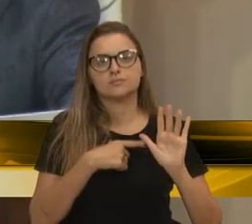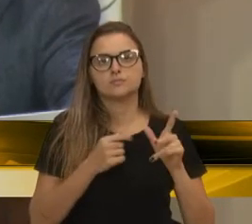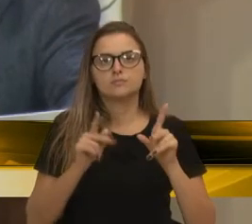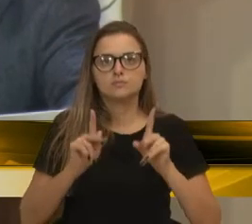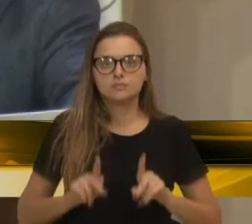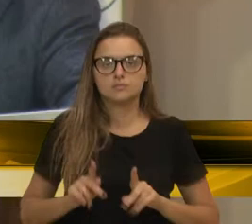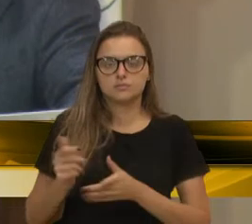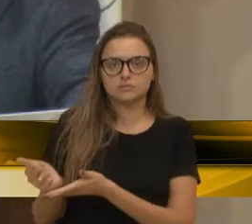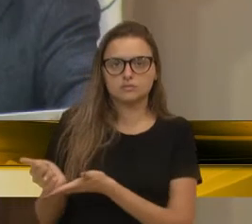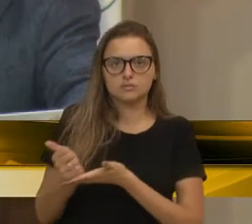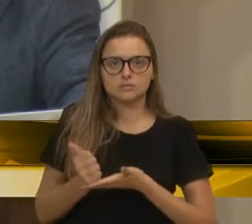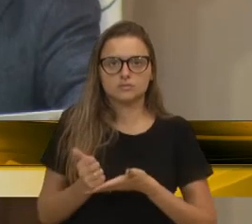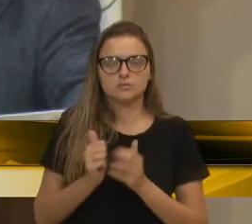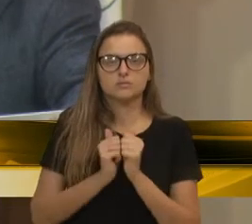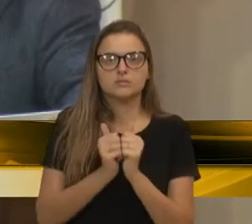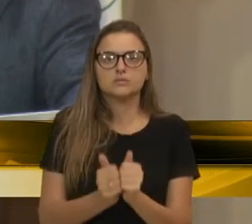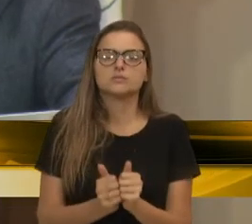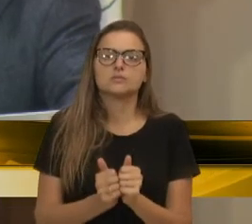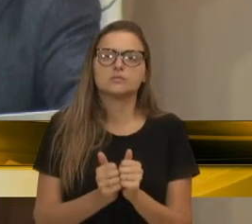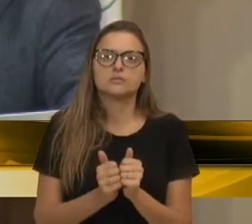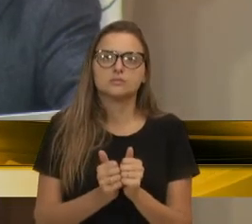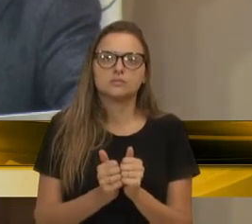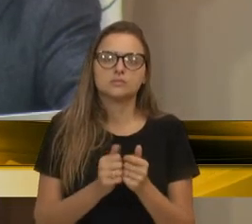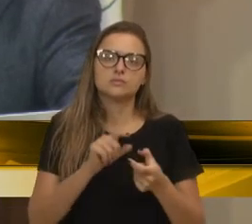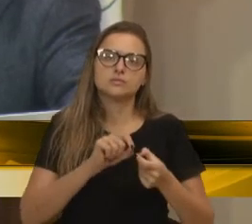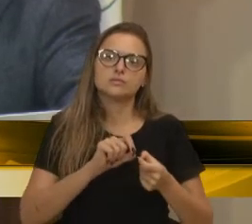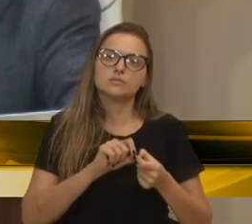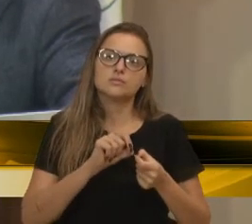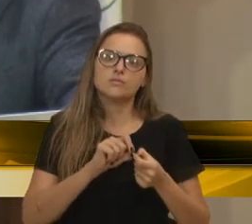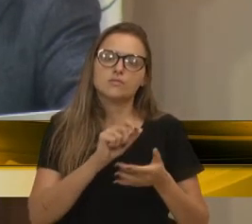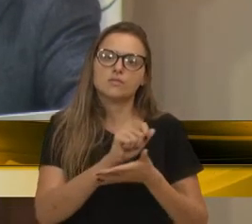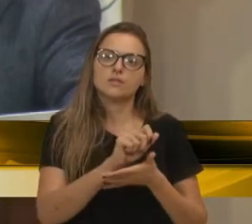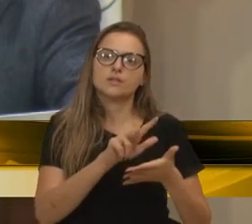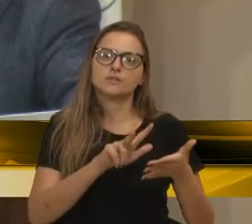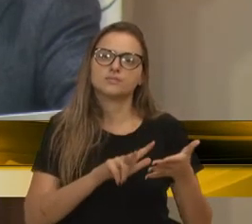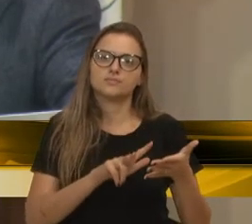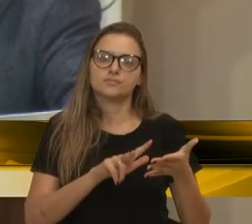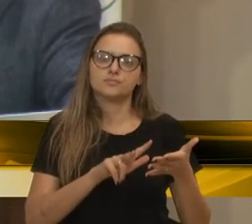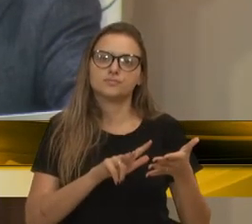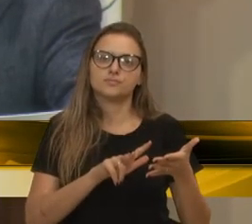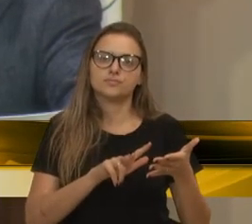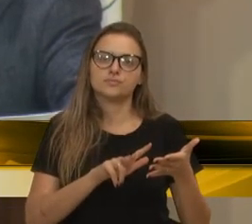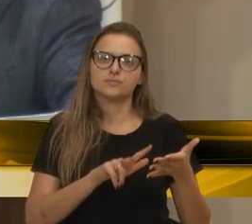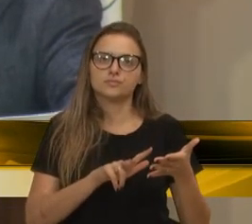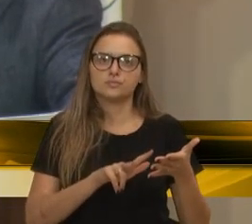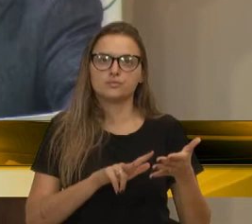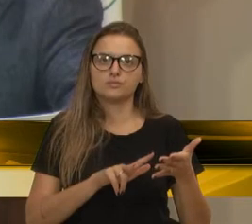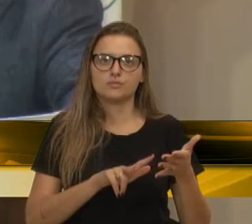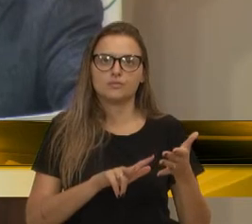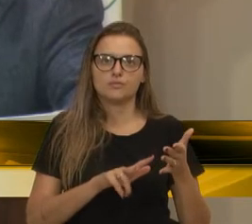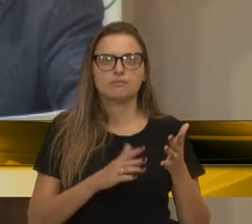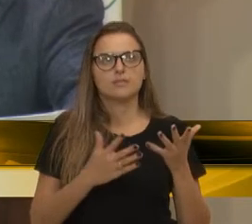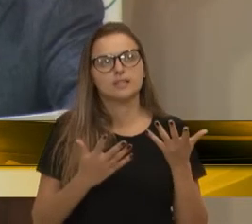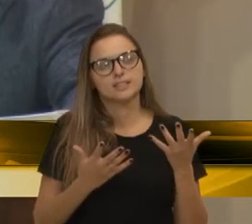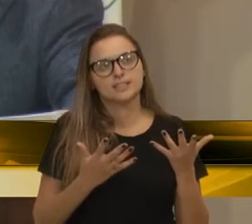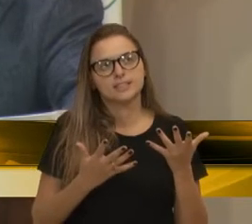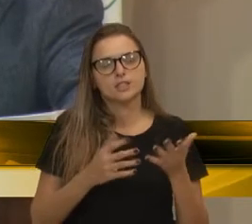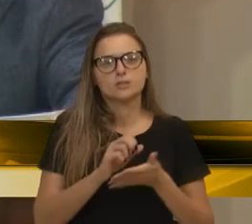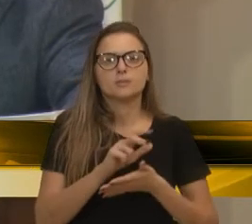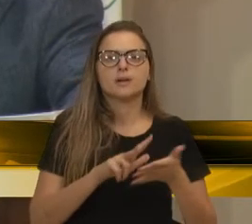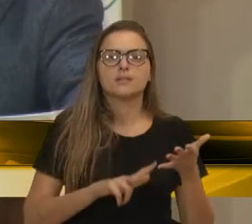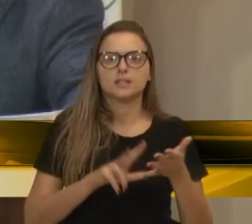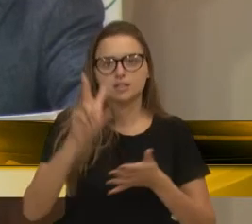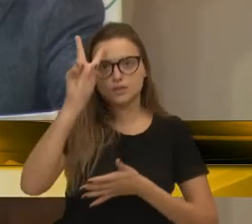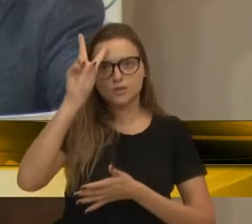que me assessorou junto comigo, fizemos uma análise da, até um pouco, o vereador, ex